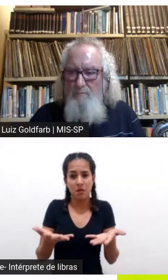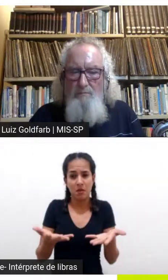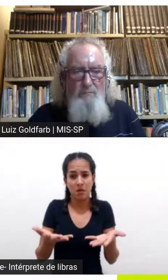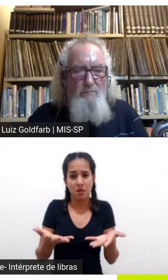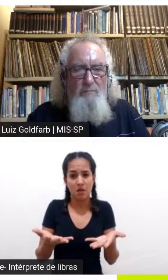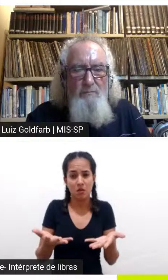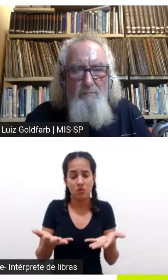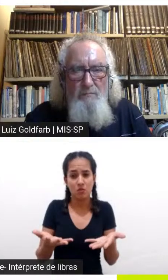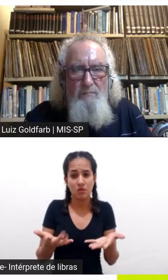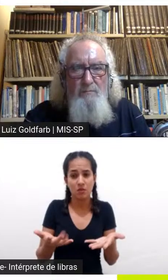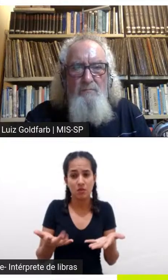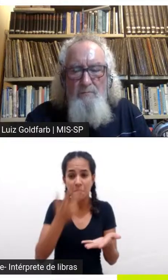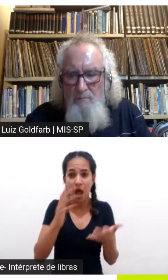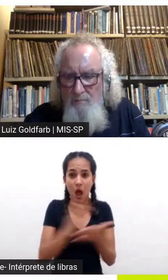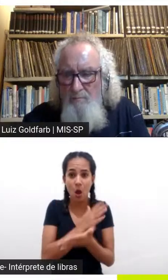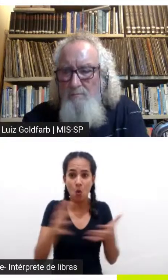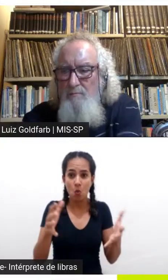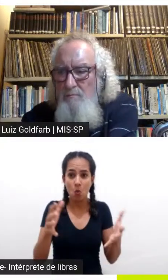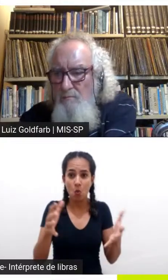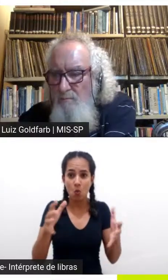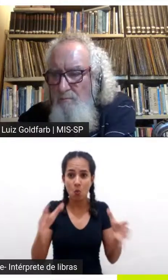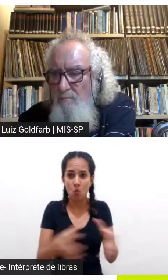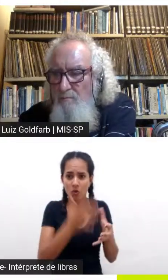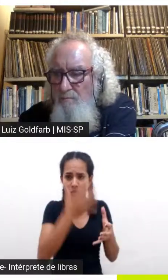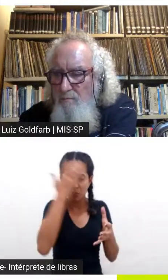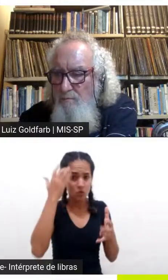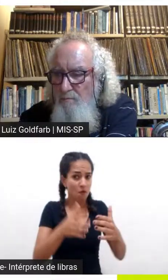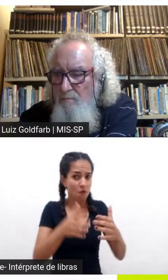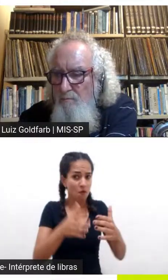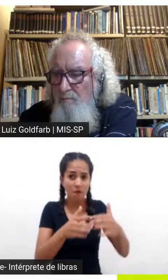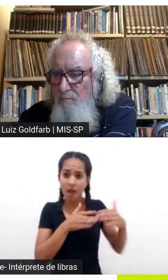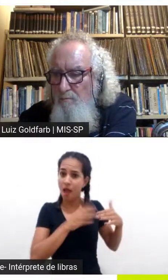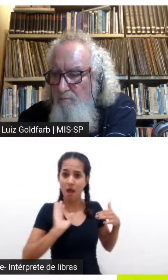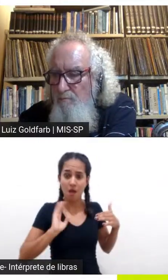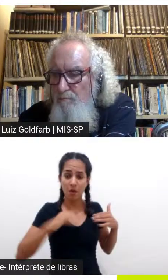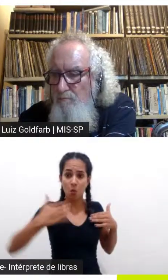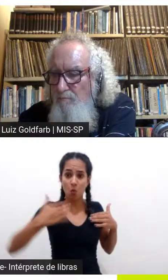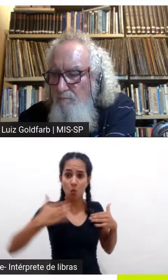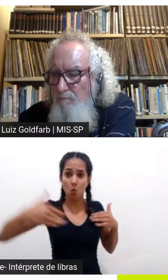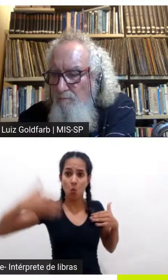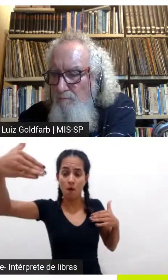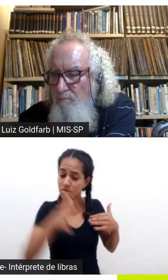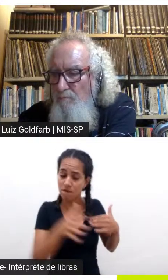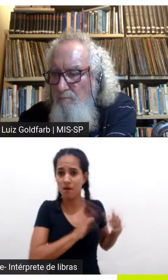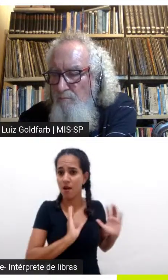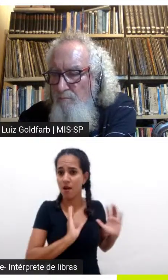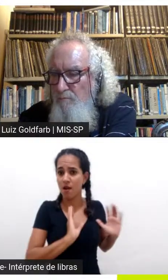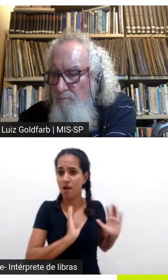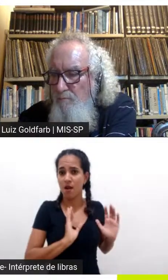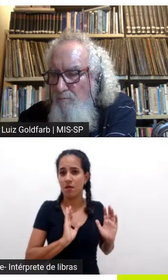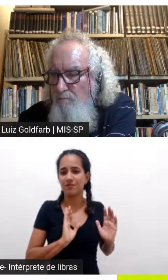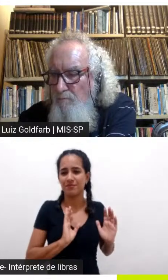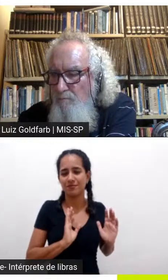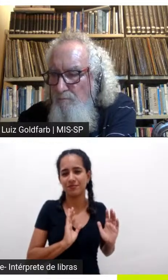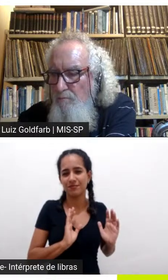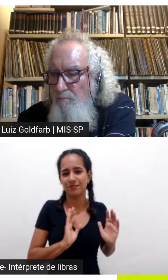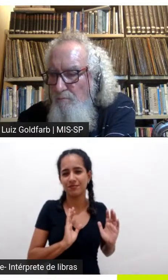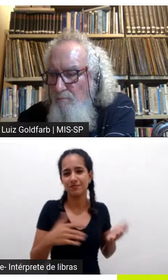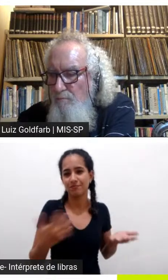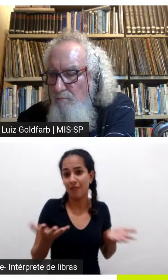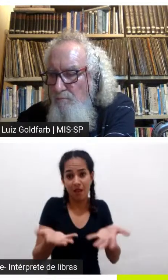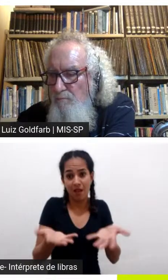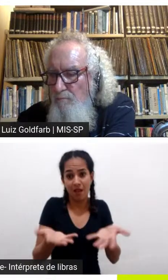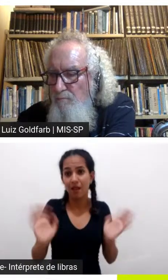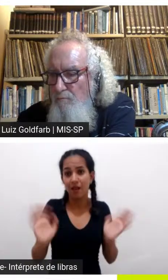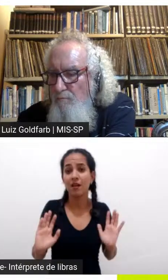trás e vão ficar porque não tem outro jeito porque a claridade tá aí só que a gente